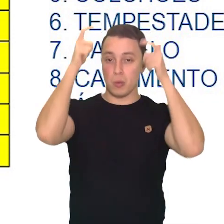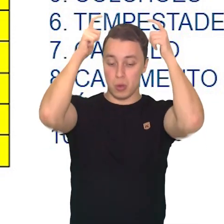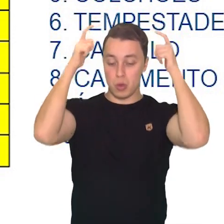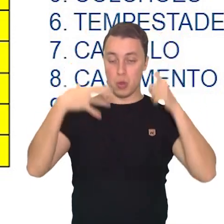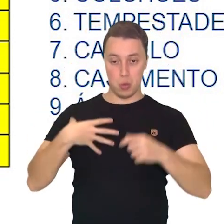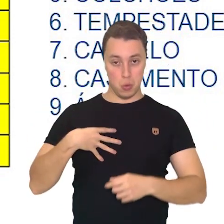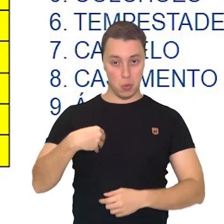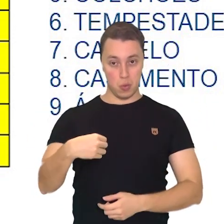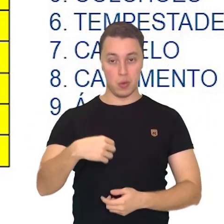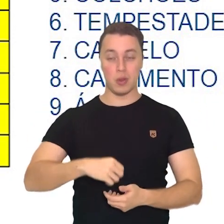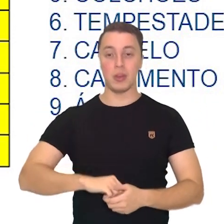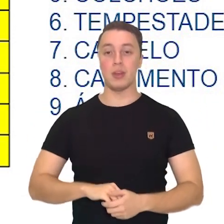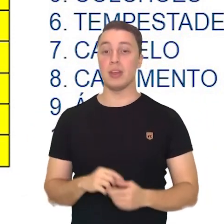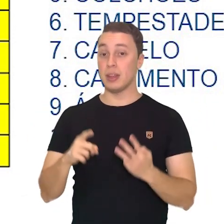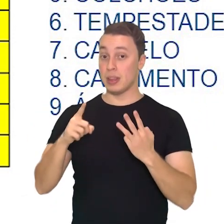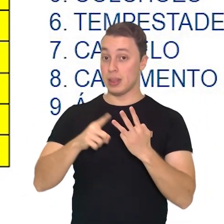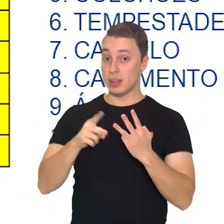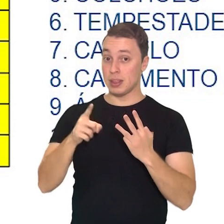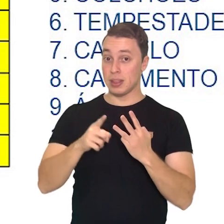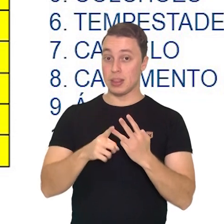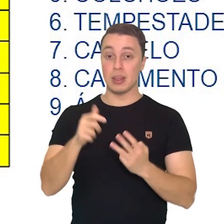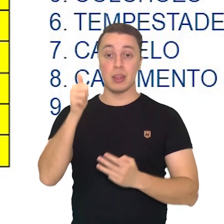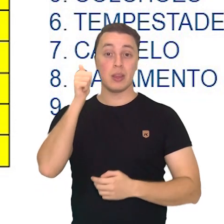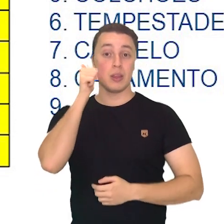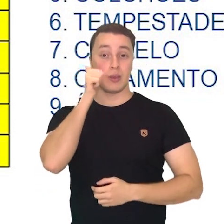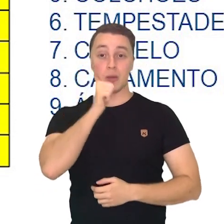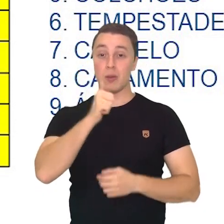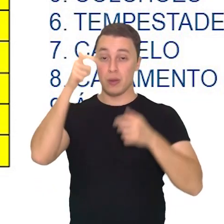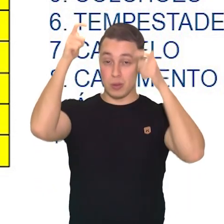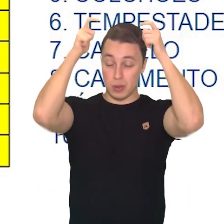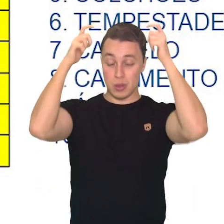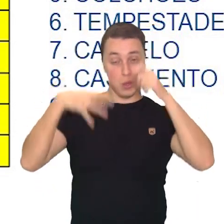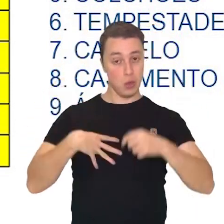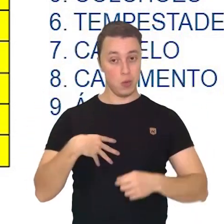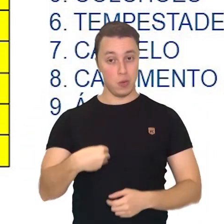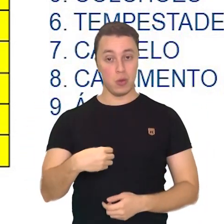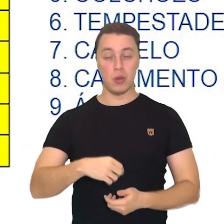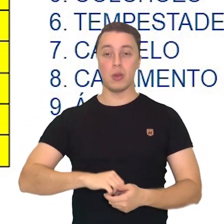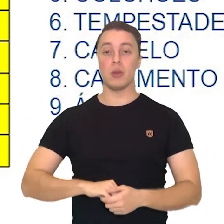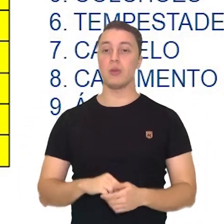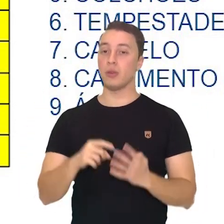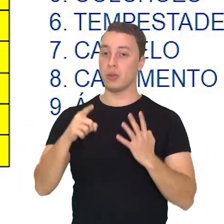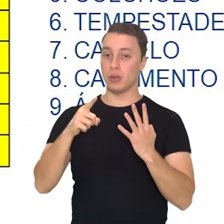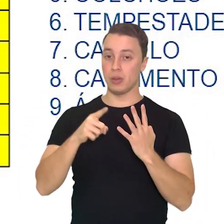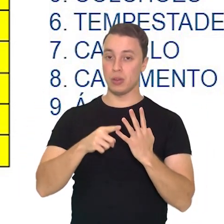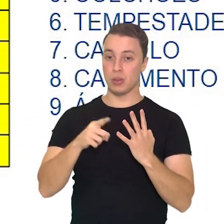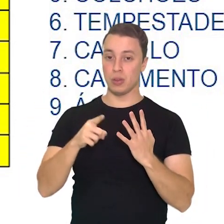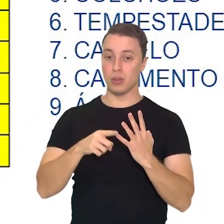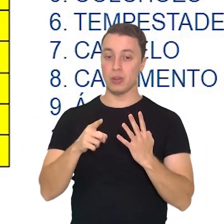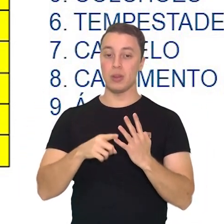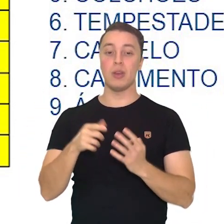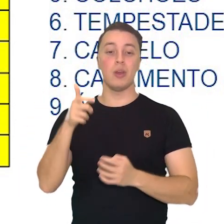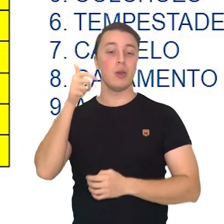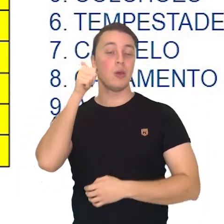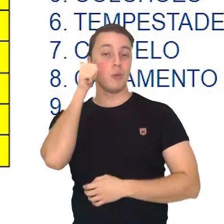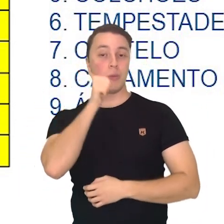Três. Três. Princesa. Quatro. Rainha.